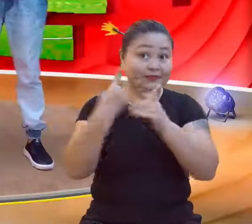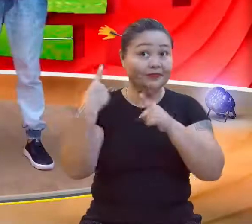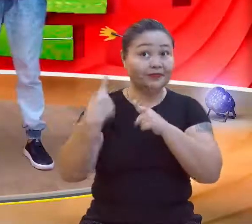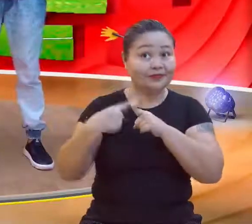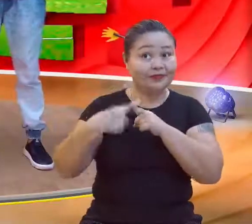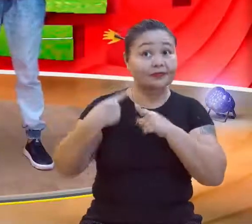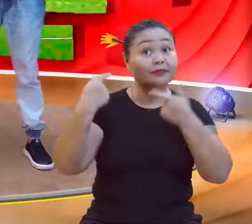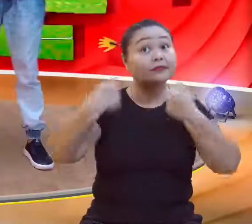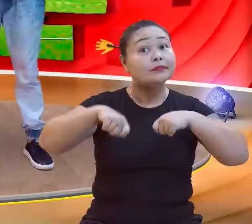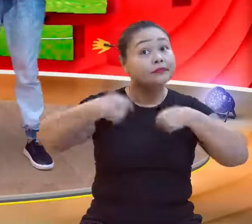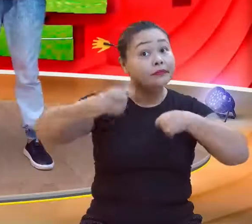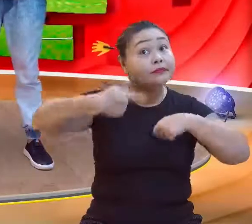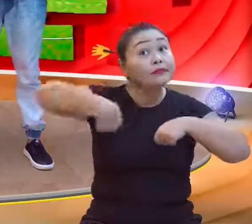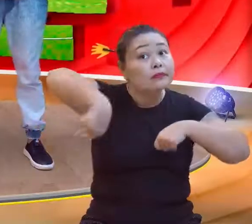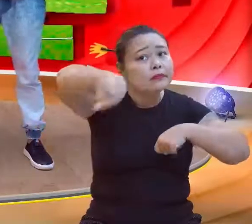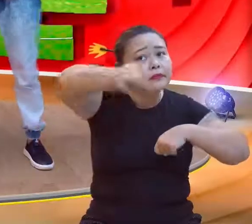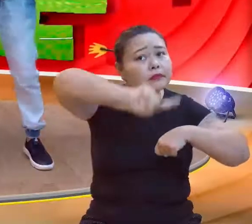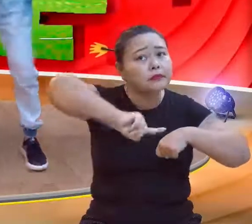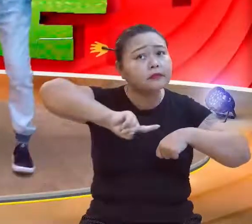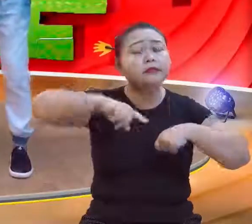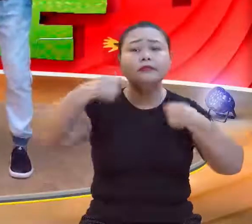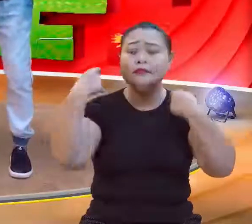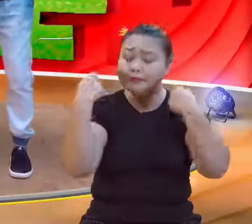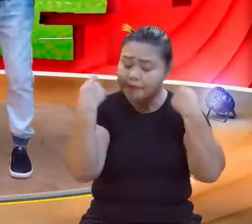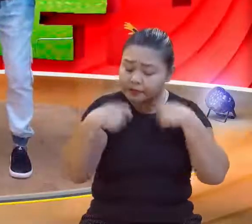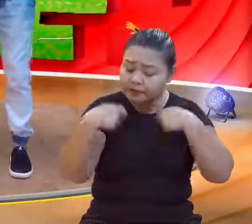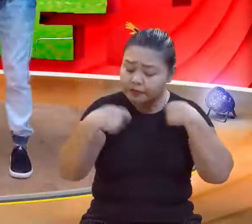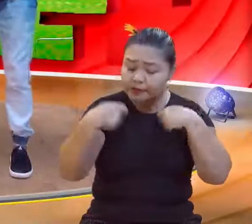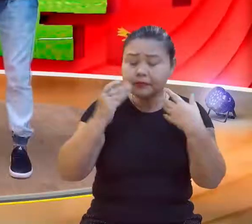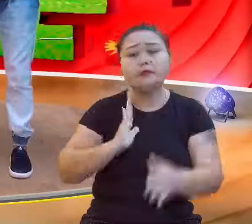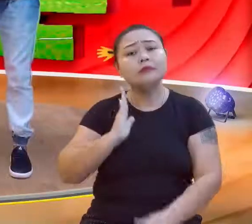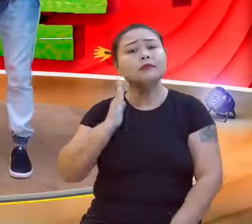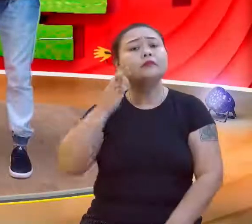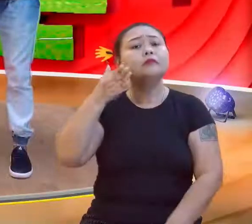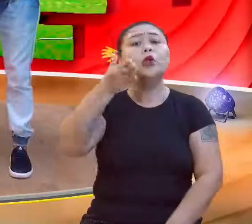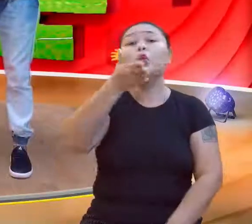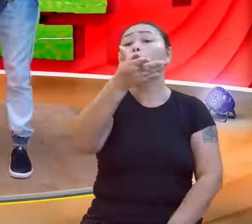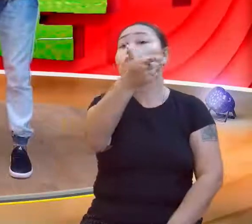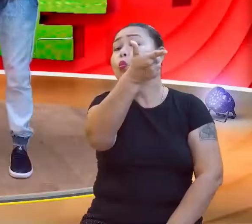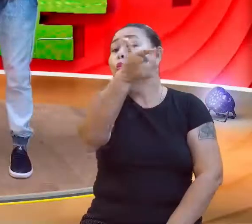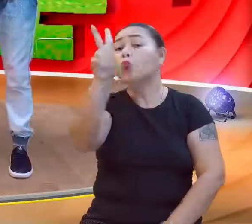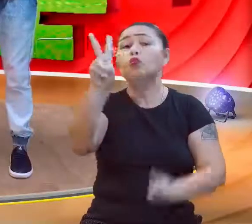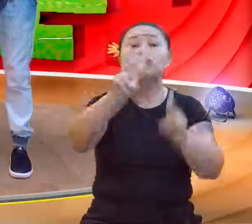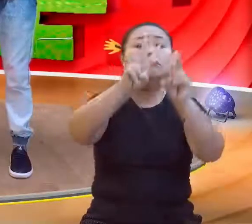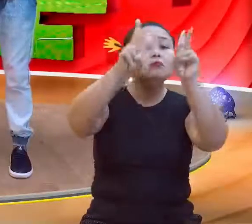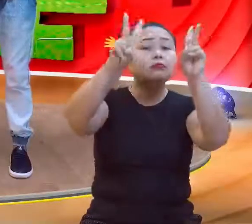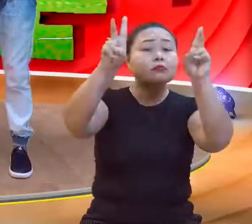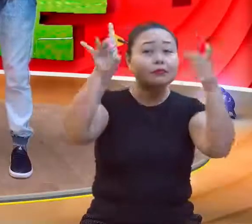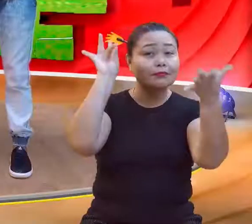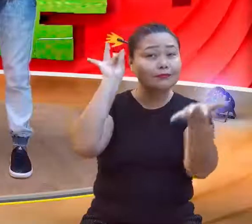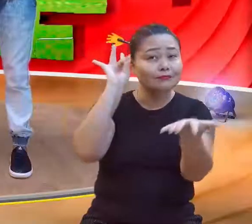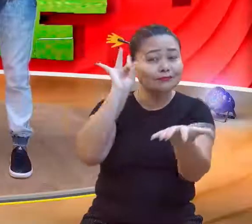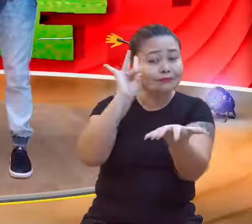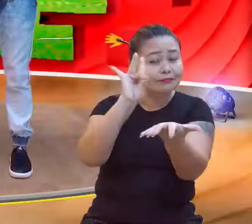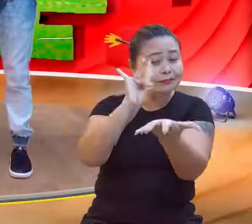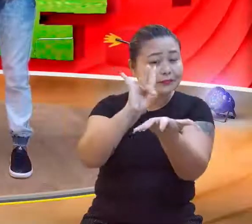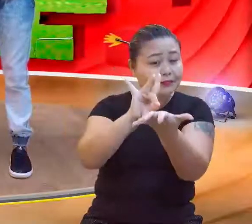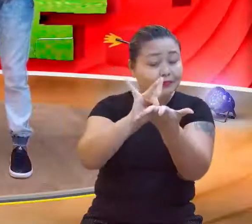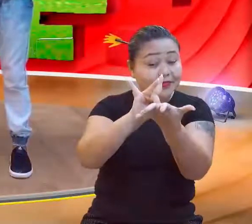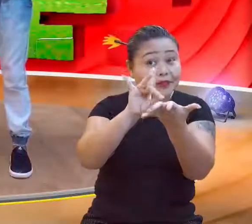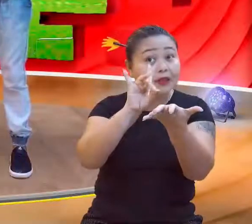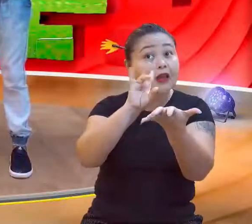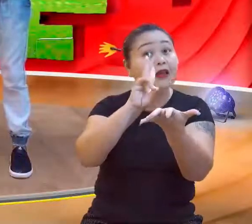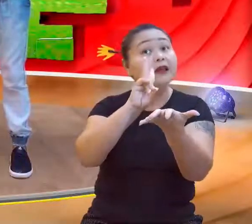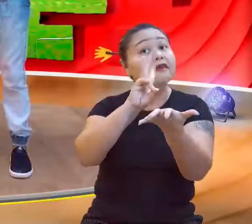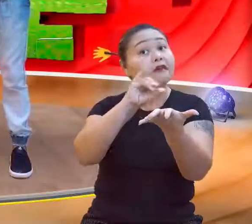precisam sair daqui para poder chegar no novo assunto, o assunto deveras ali, que vai abrir a